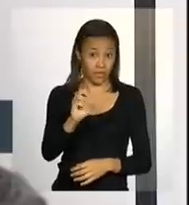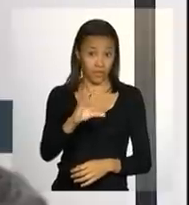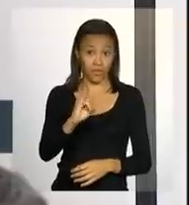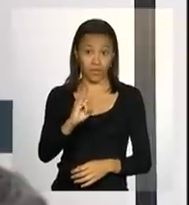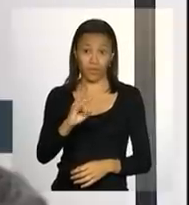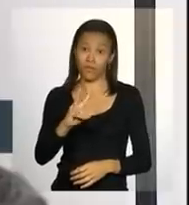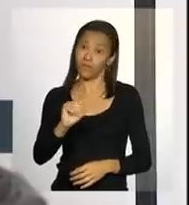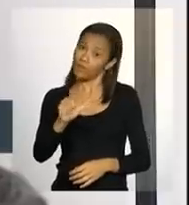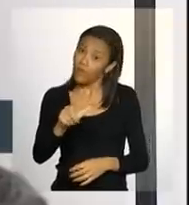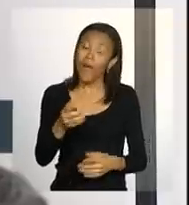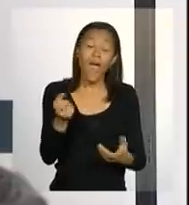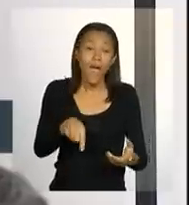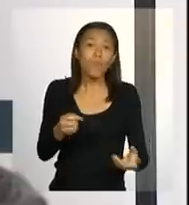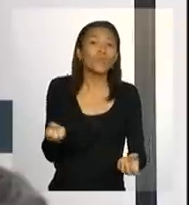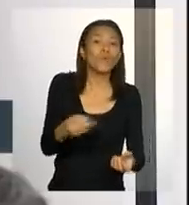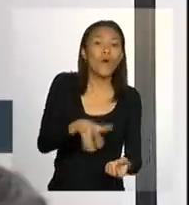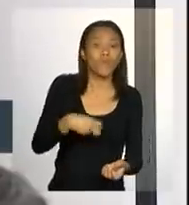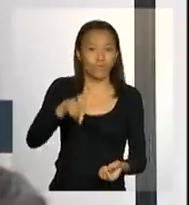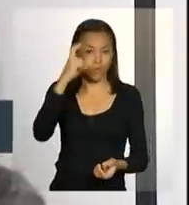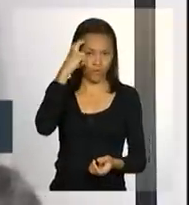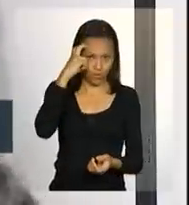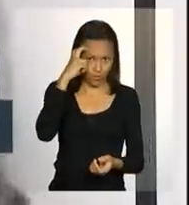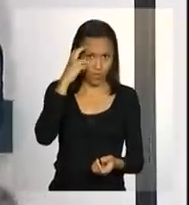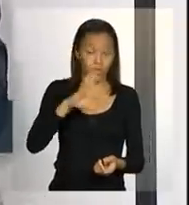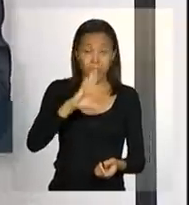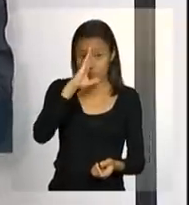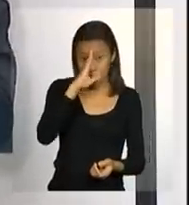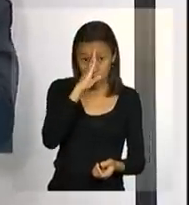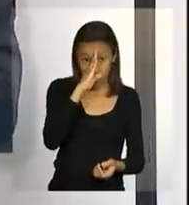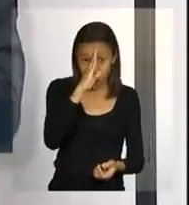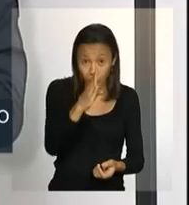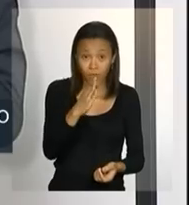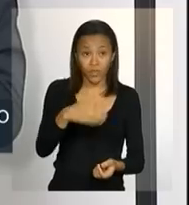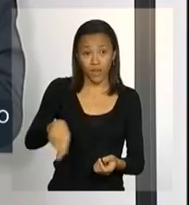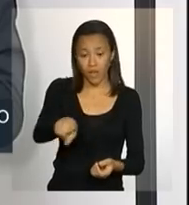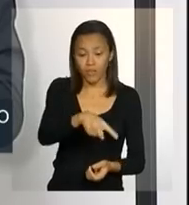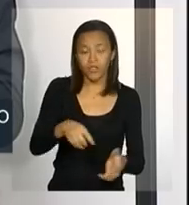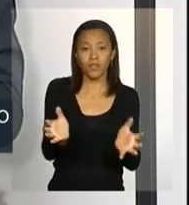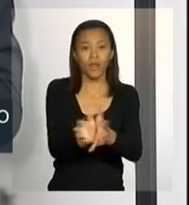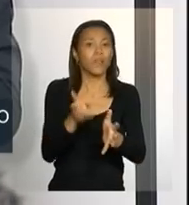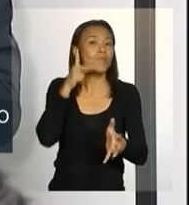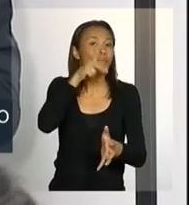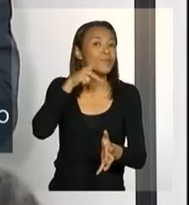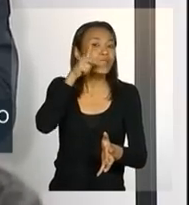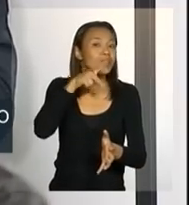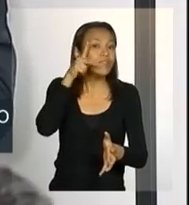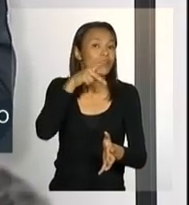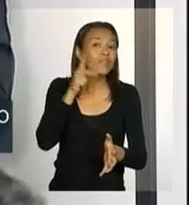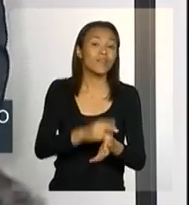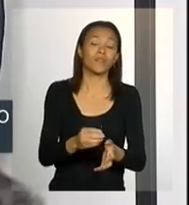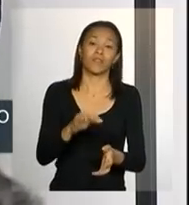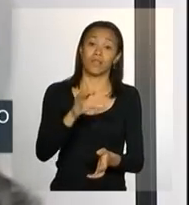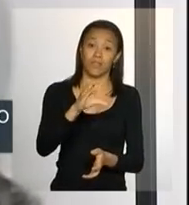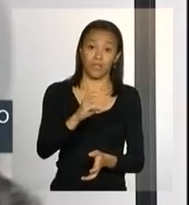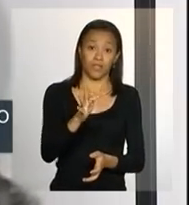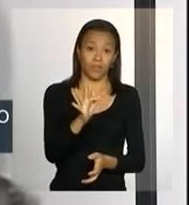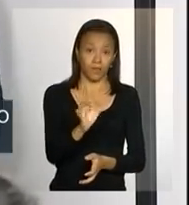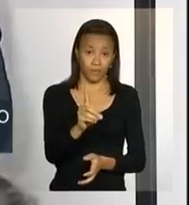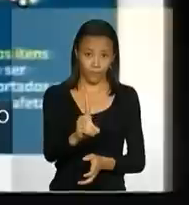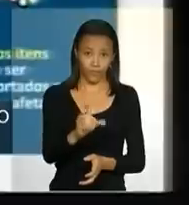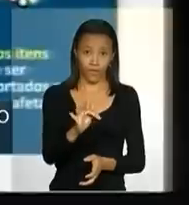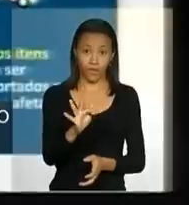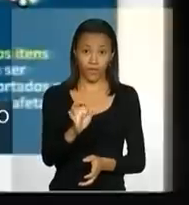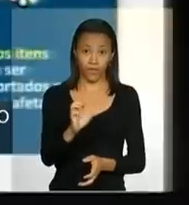ter uma nova cultura e uma nova prioridade na política de defesa civil, que é voltada para priorizar